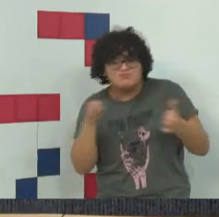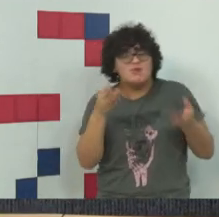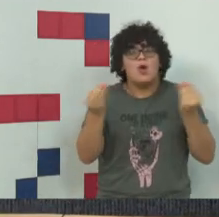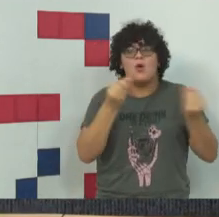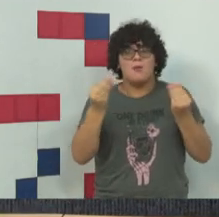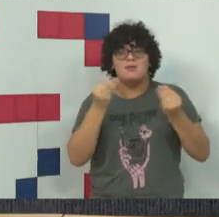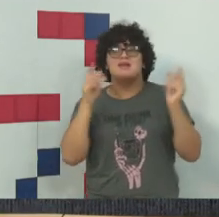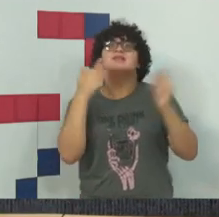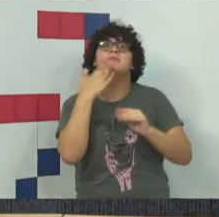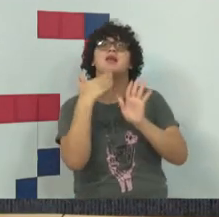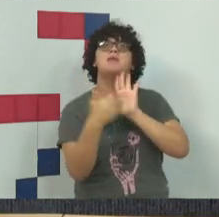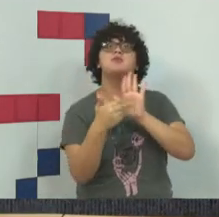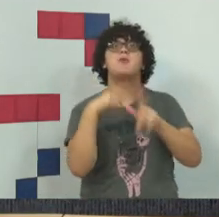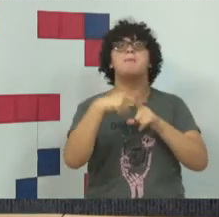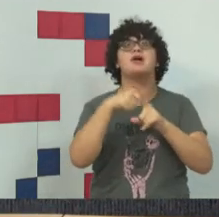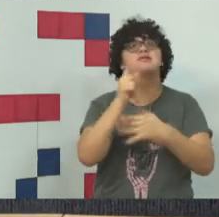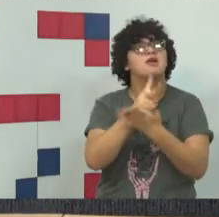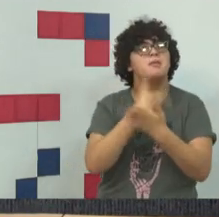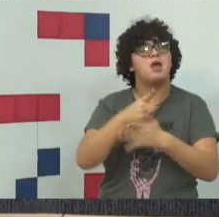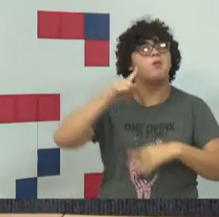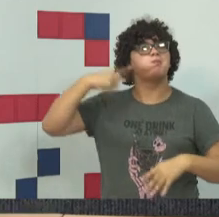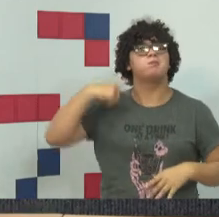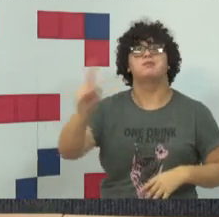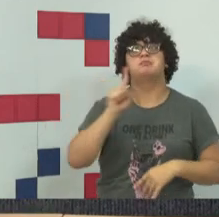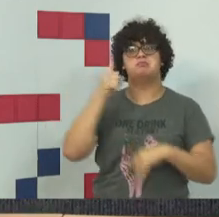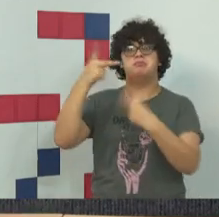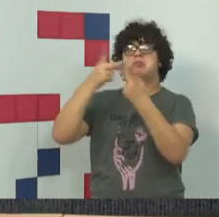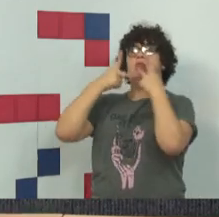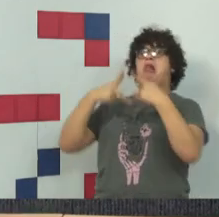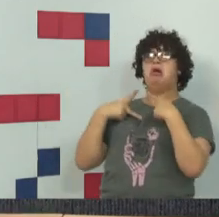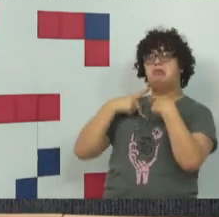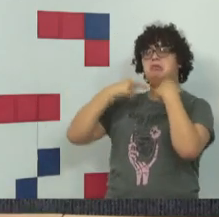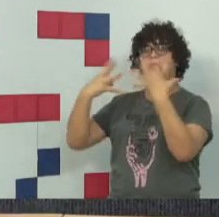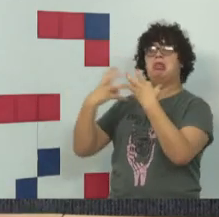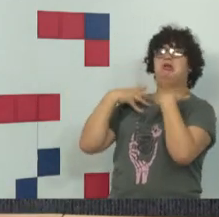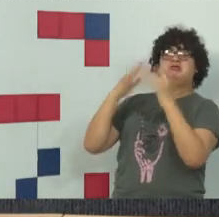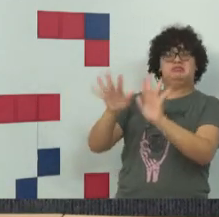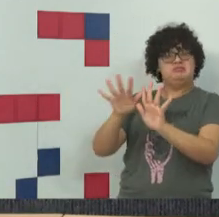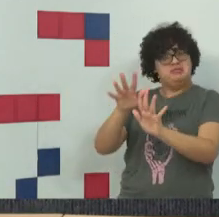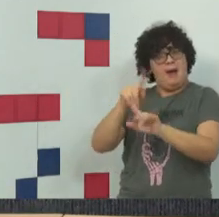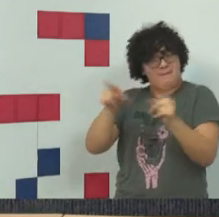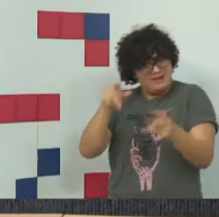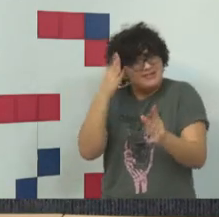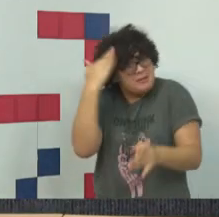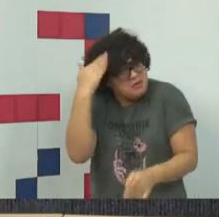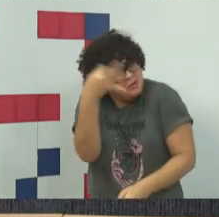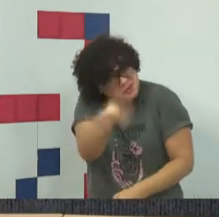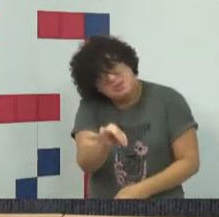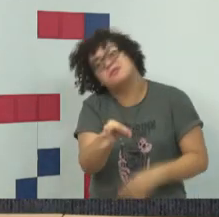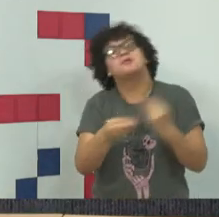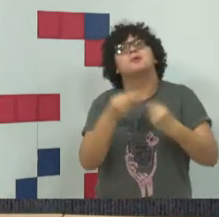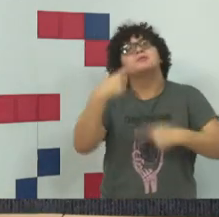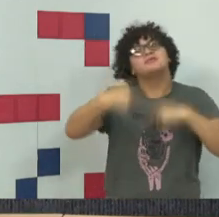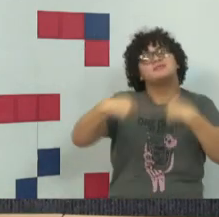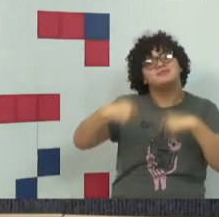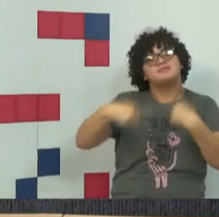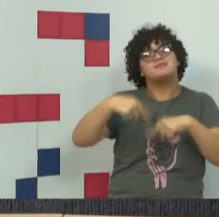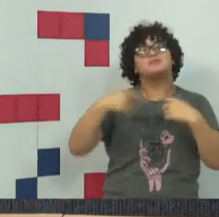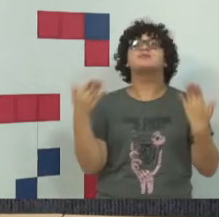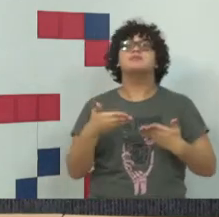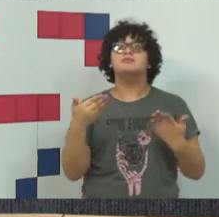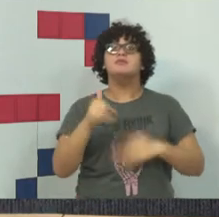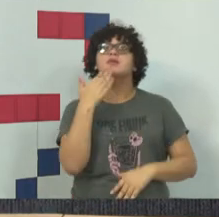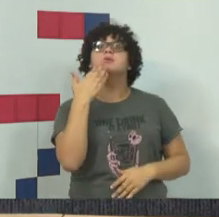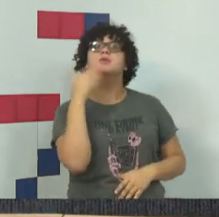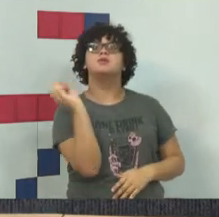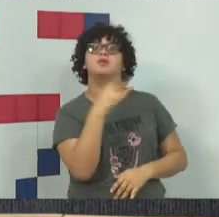limitar a atuação do Estado para que isso aconteça. Eu não sei se está acabando o meu tempo, mas eu só queria falar do ciberespaço, que um novo espaço,